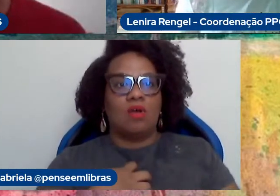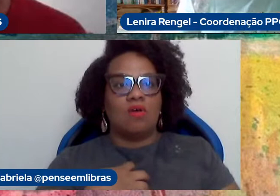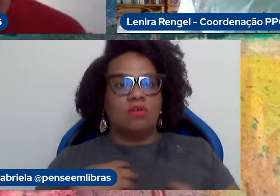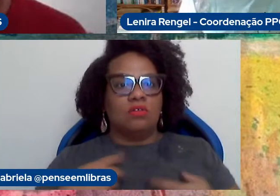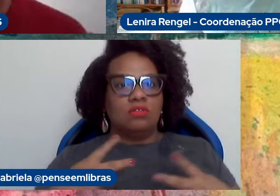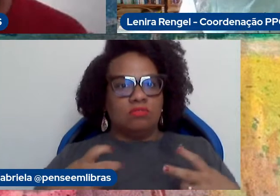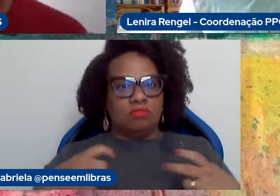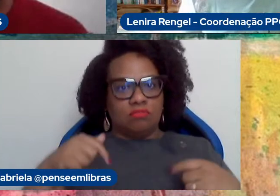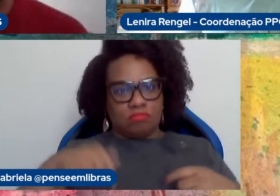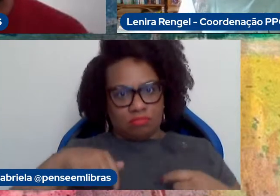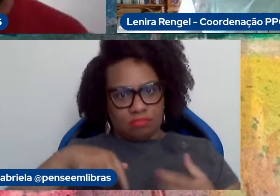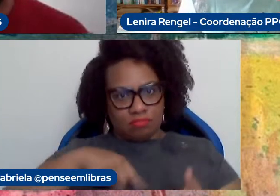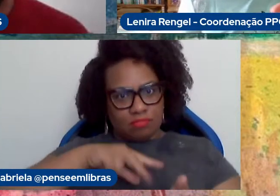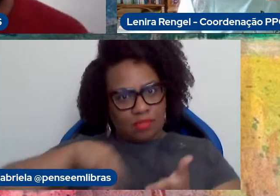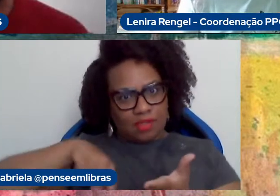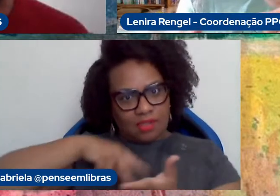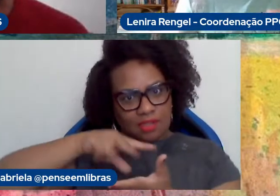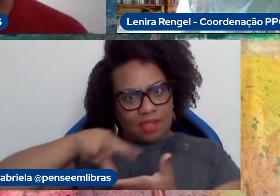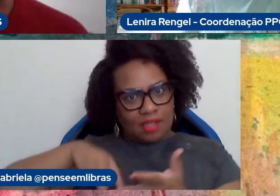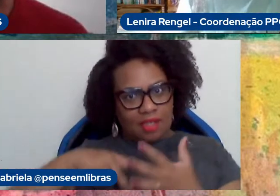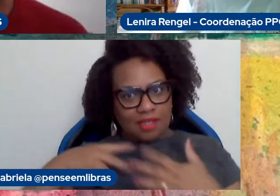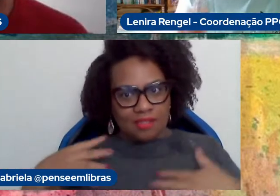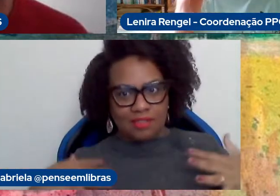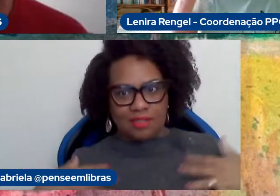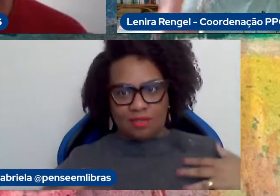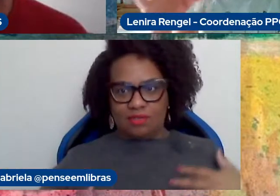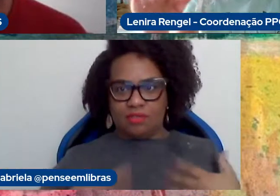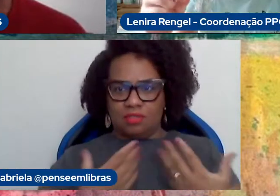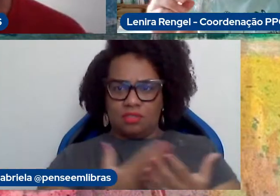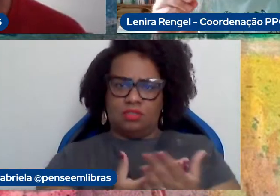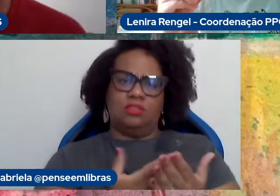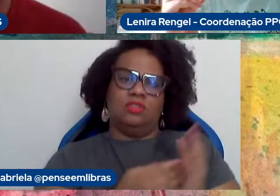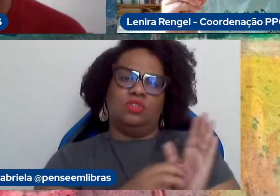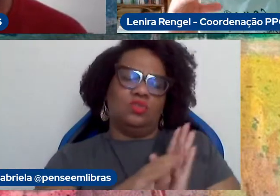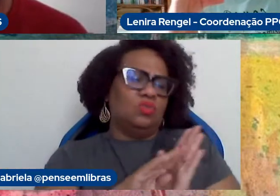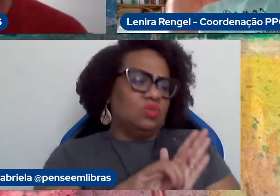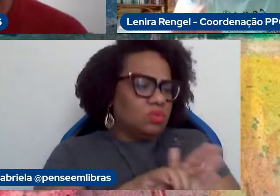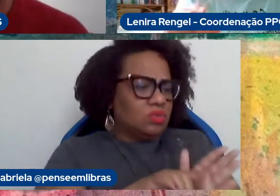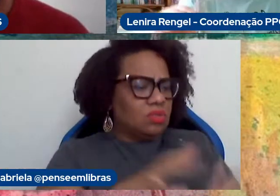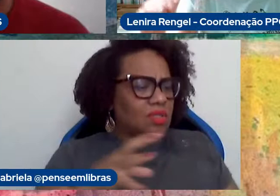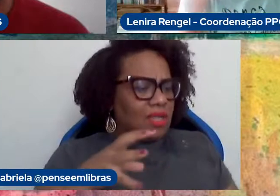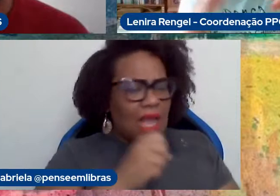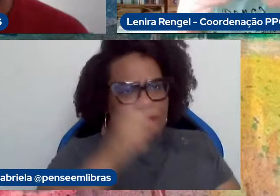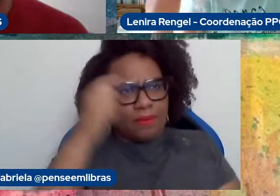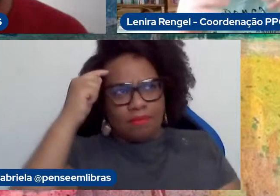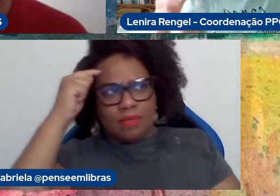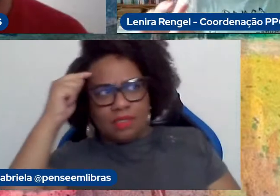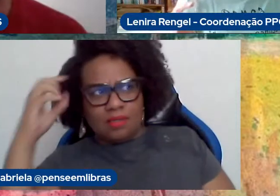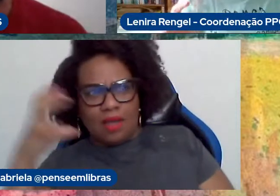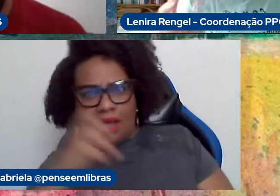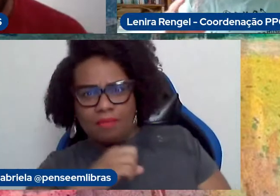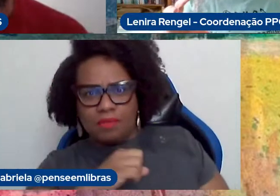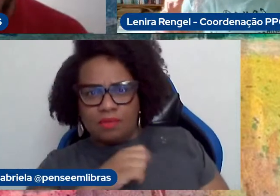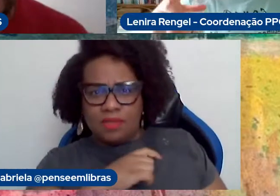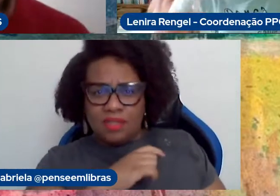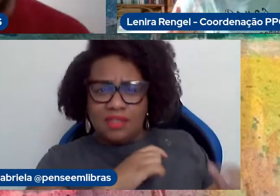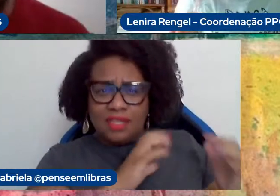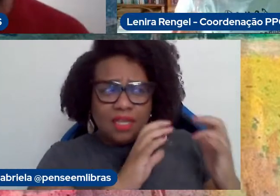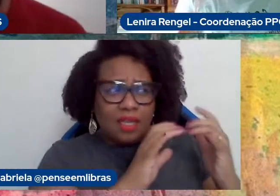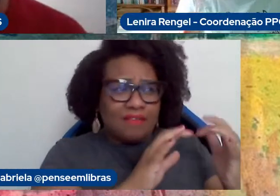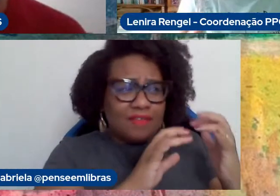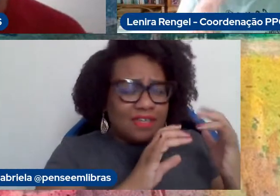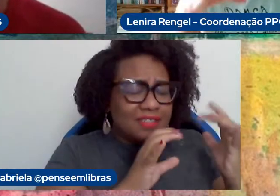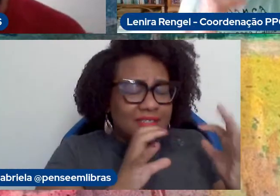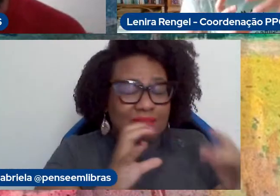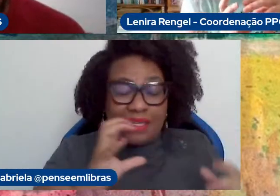e a gente tem uns estudos também que é tão rápido esse pensamento que existe uma reflexão, sim, no palco, mas ela é